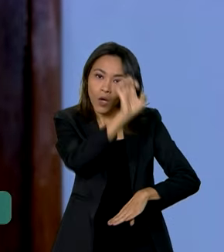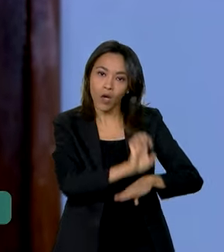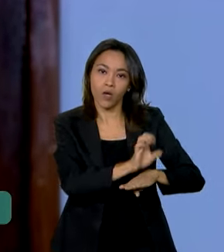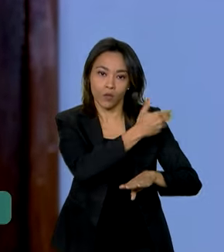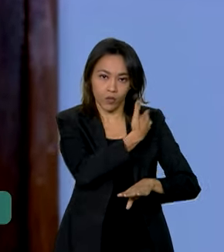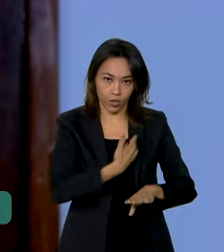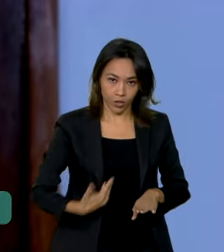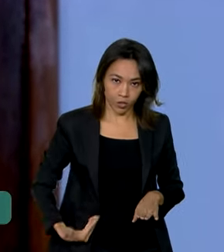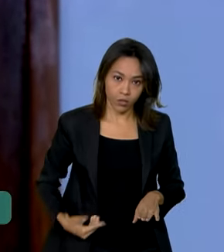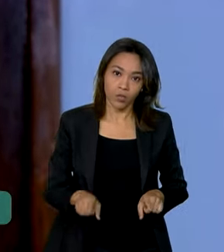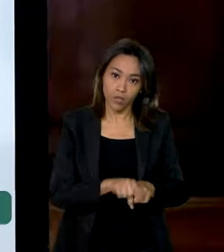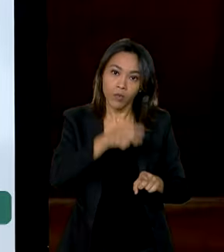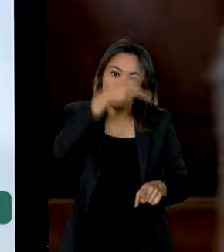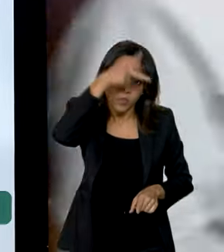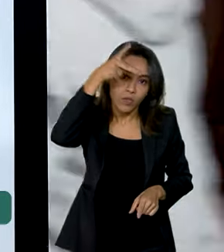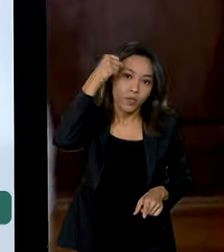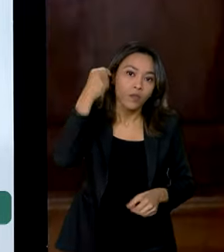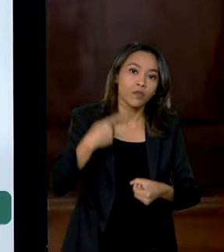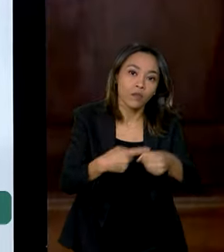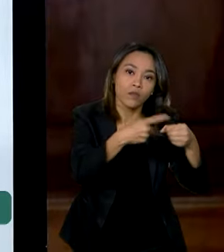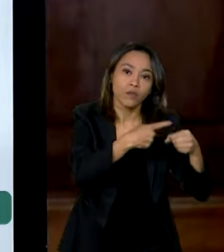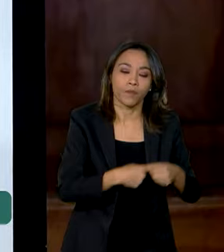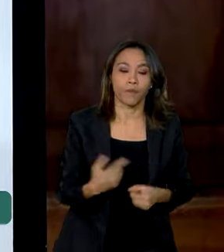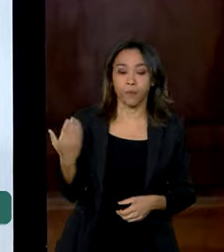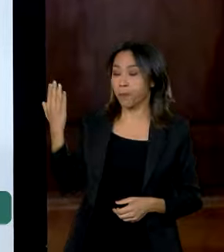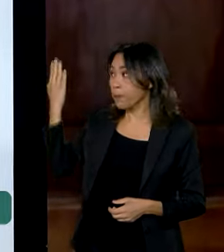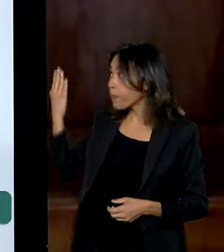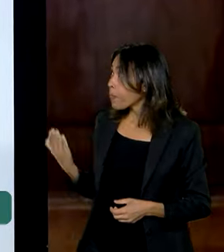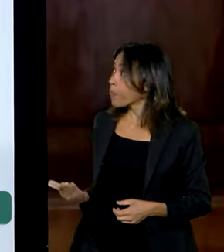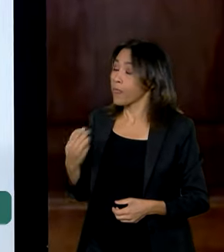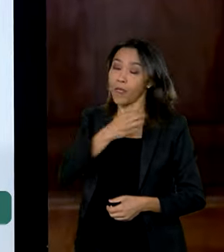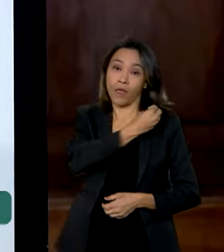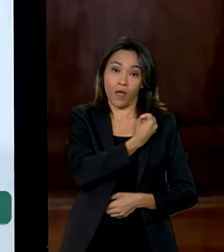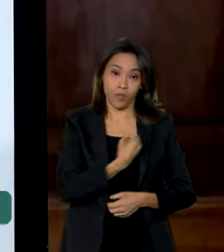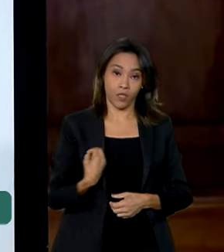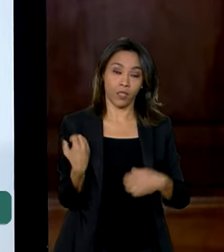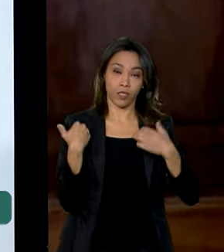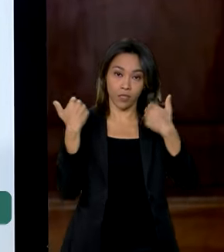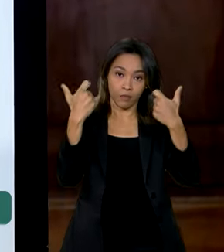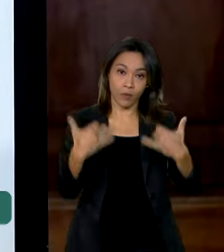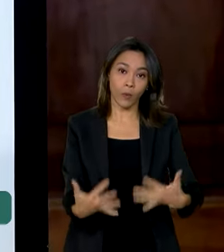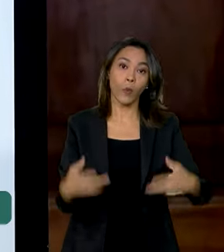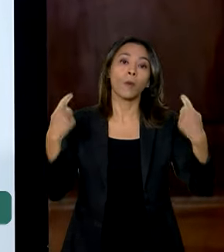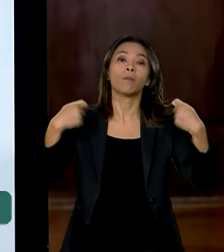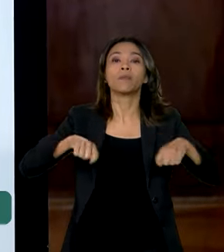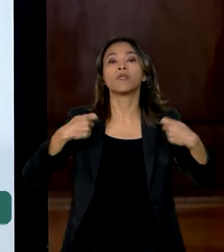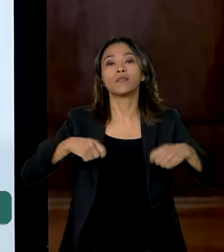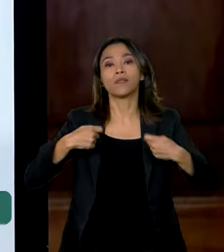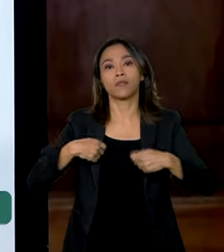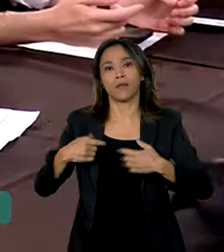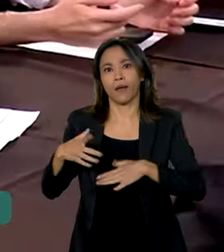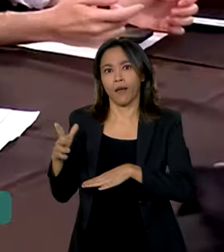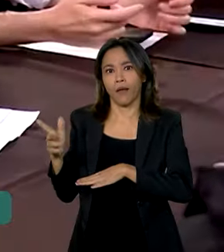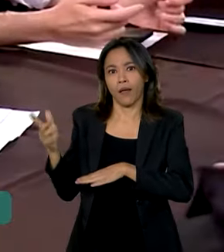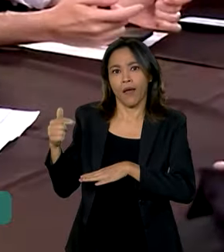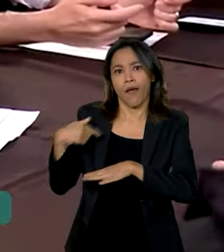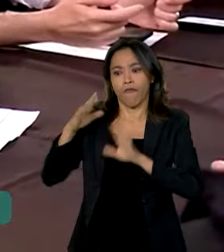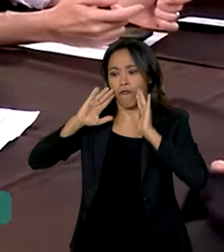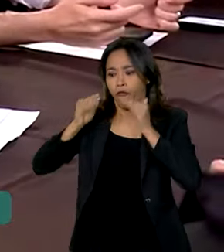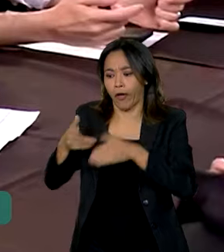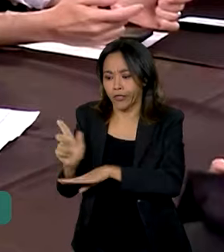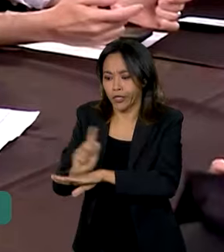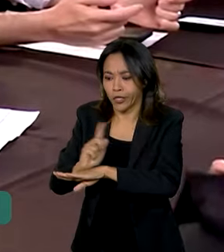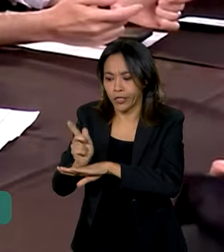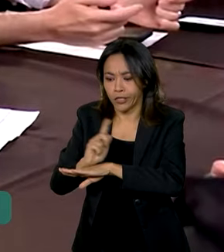municipais. A ministra Marina Silva destacou que é preciso sair da lógica de gestão de desastres para a